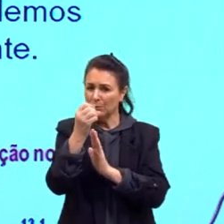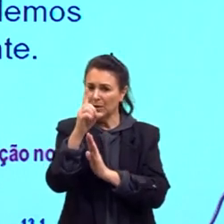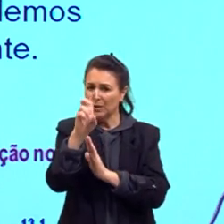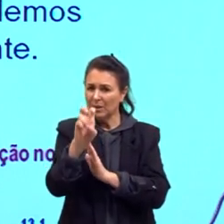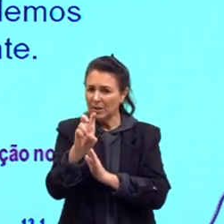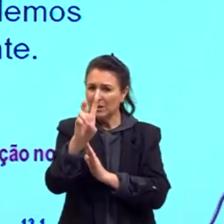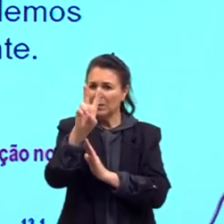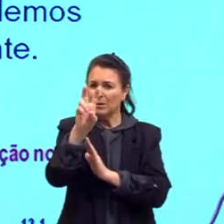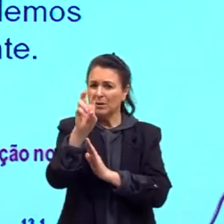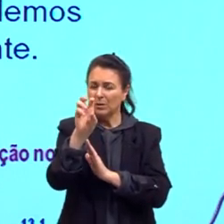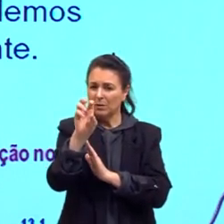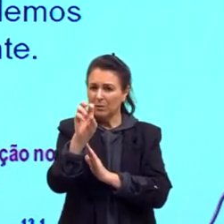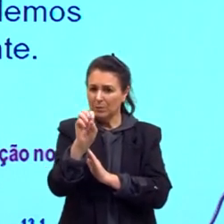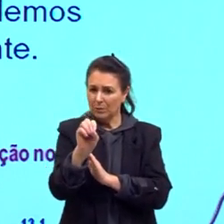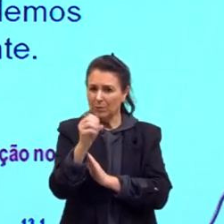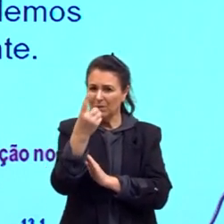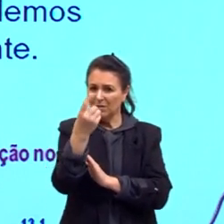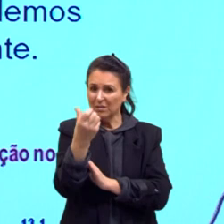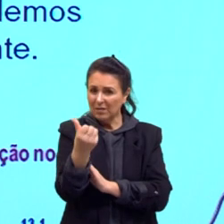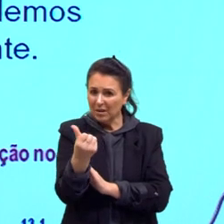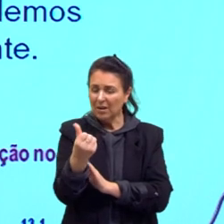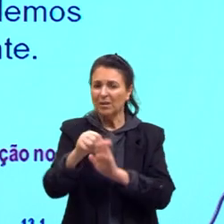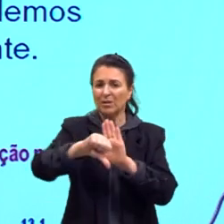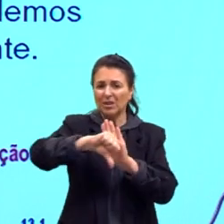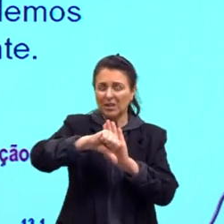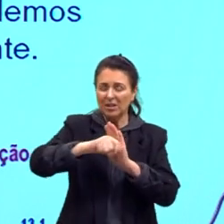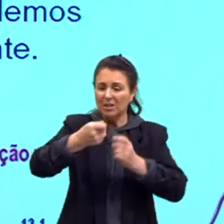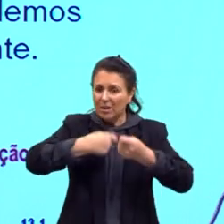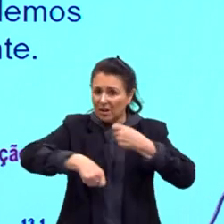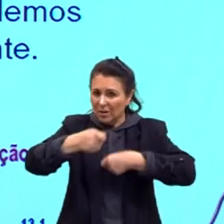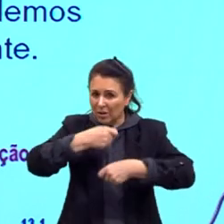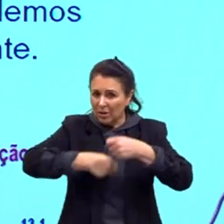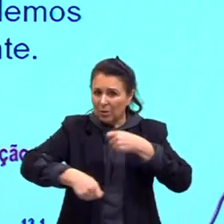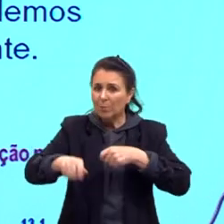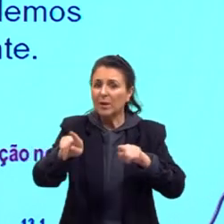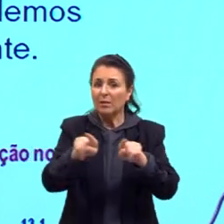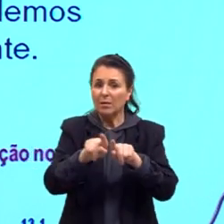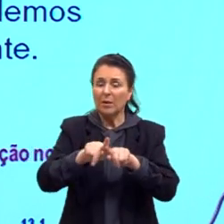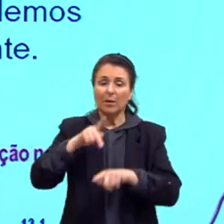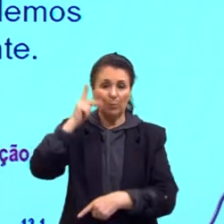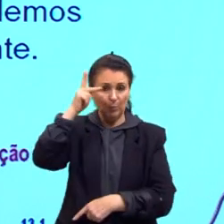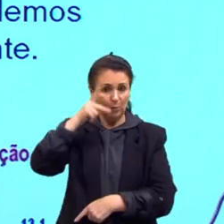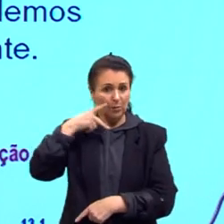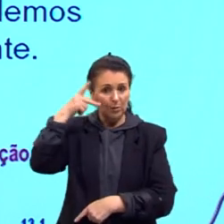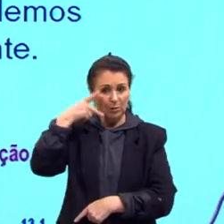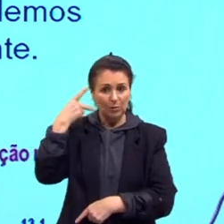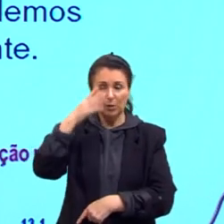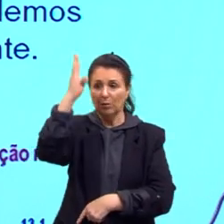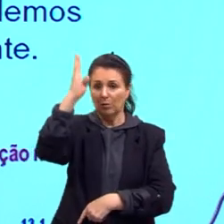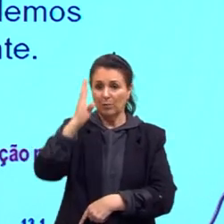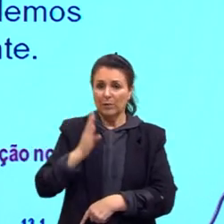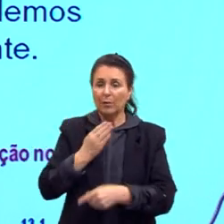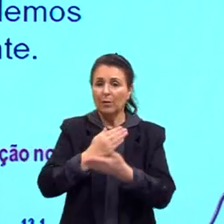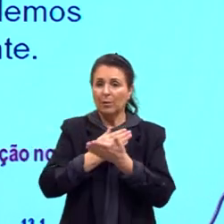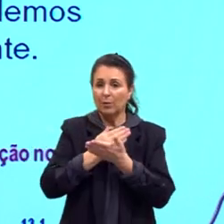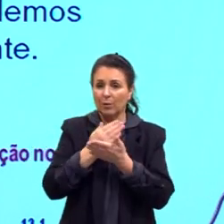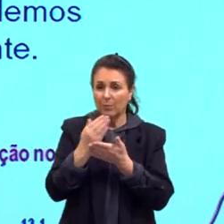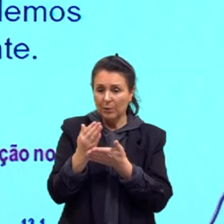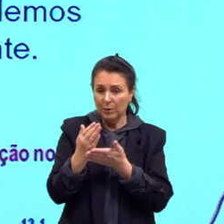nós tivemos uma crise econômica e uma crise política brasileira, né, então, nós começamos aí o